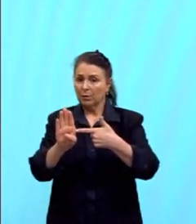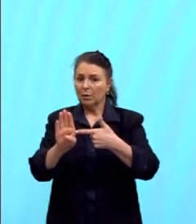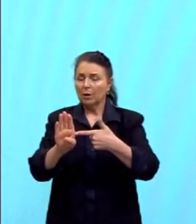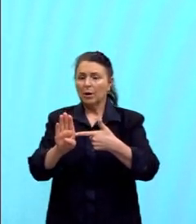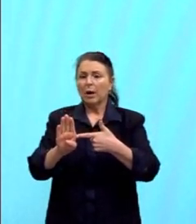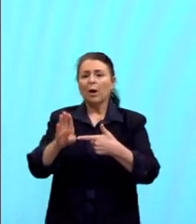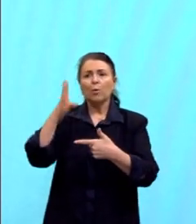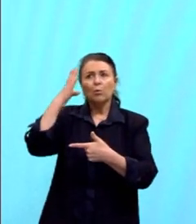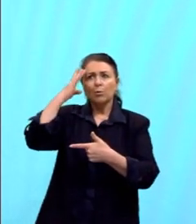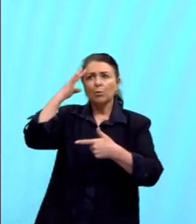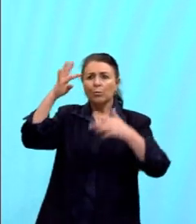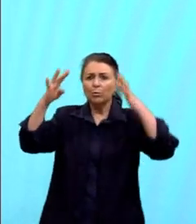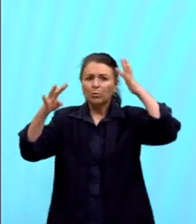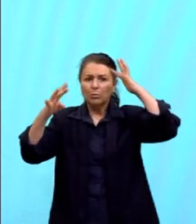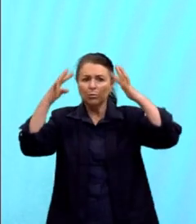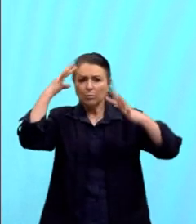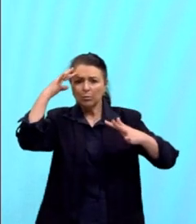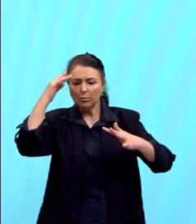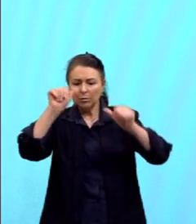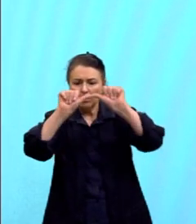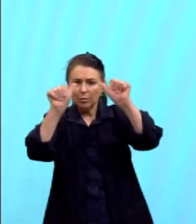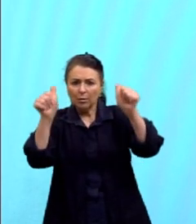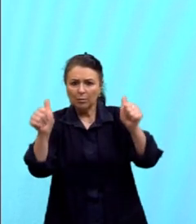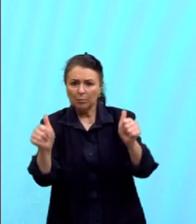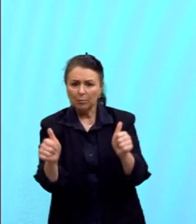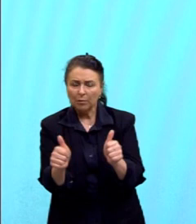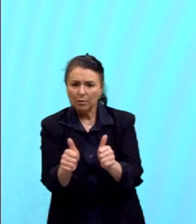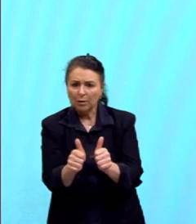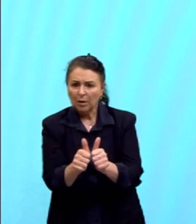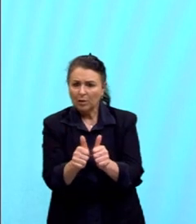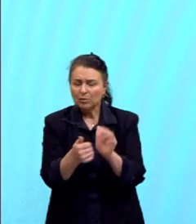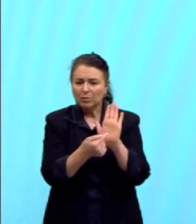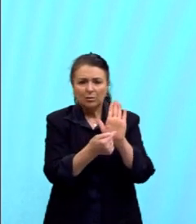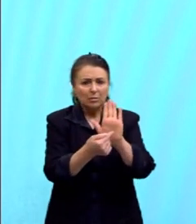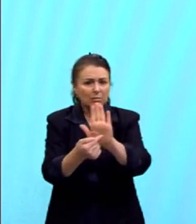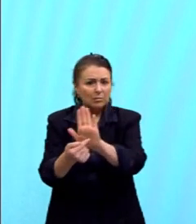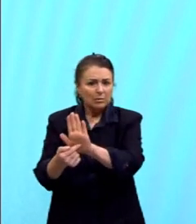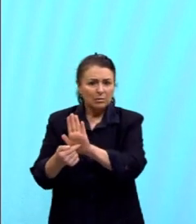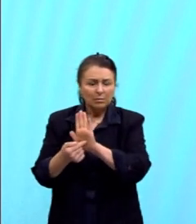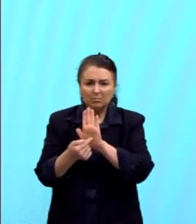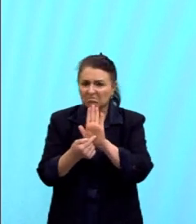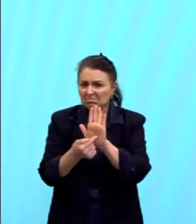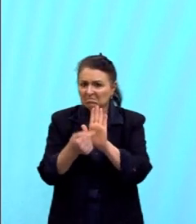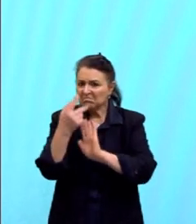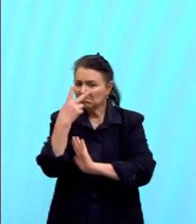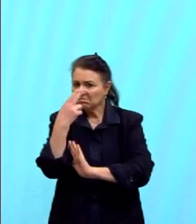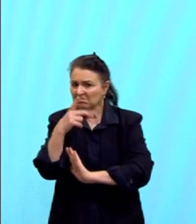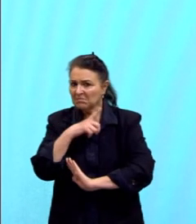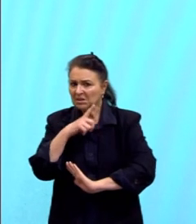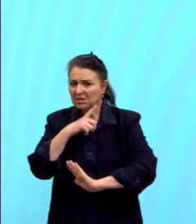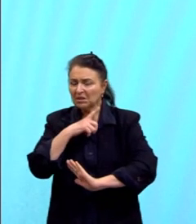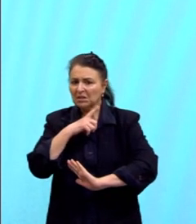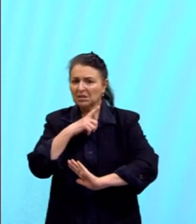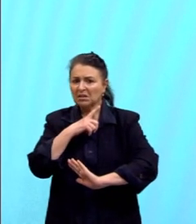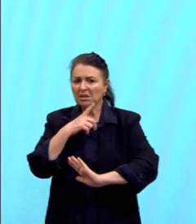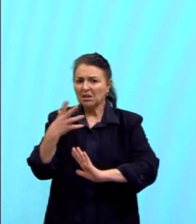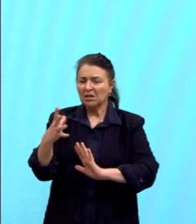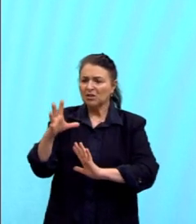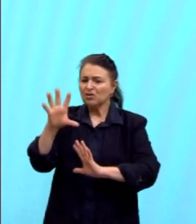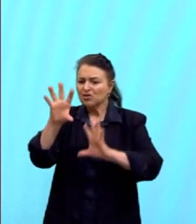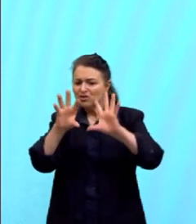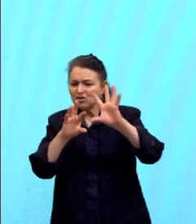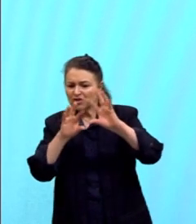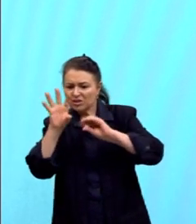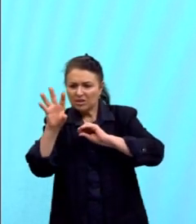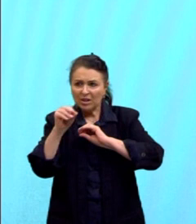surrealismo? Pois as imagens insólitas apresentadas parecem ter sido extraídas do sonho